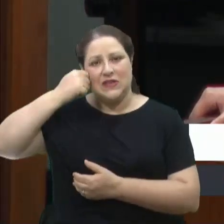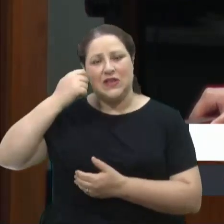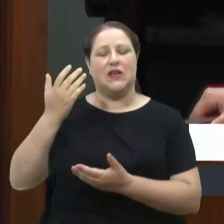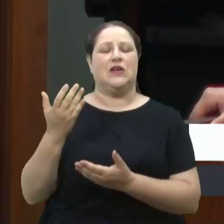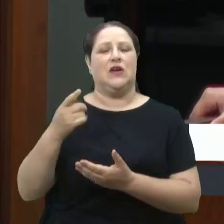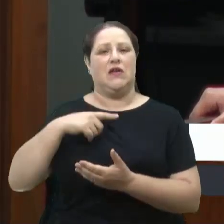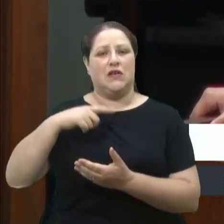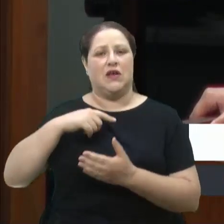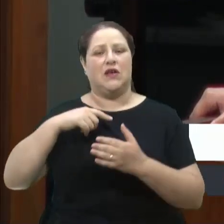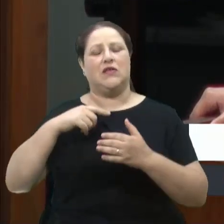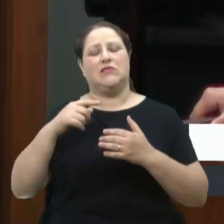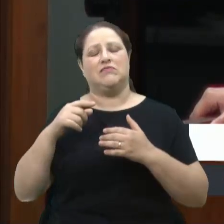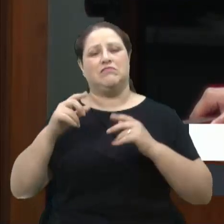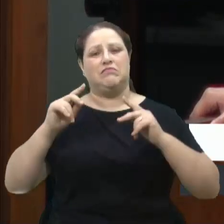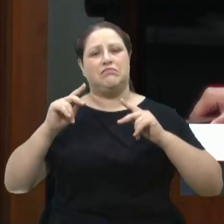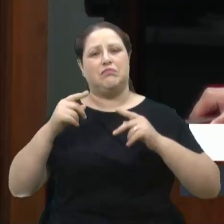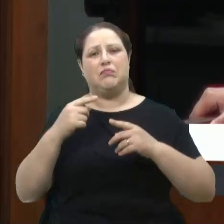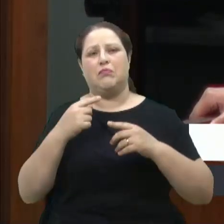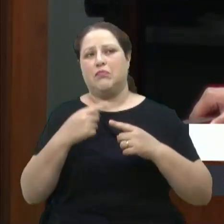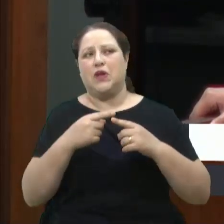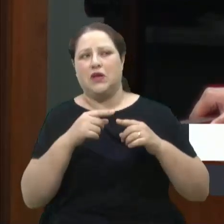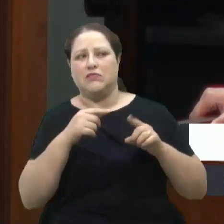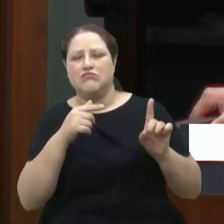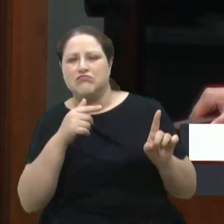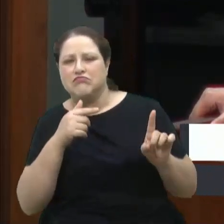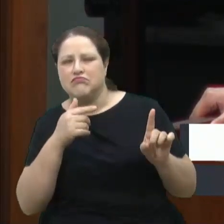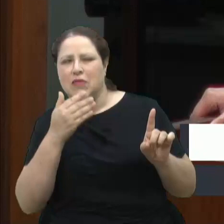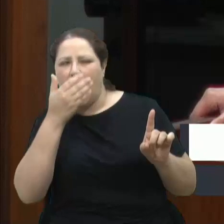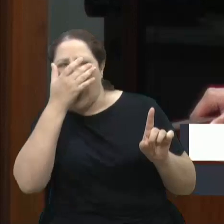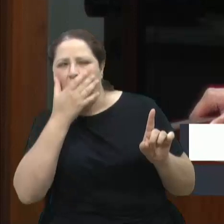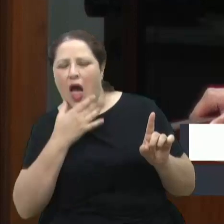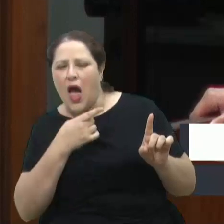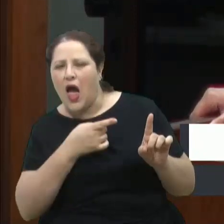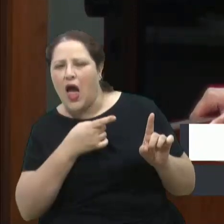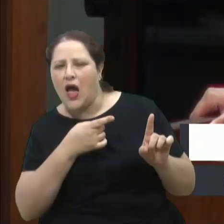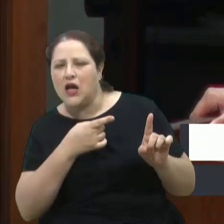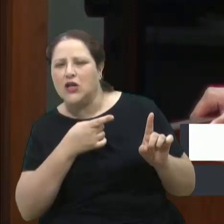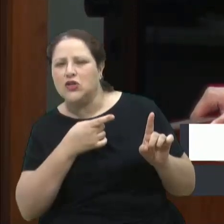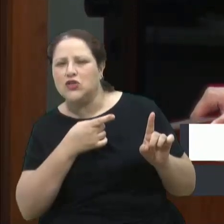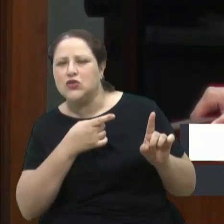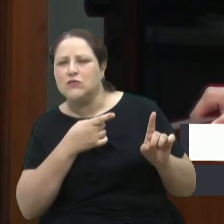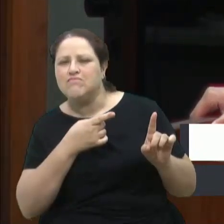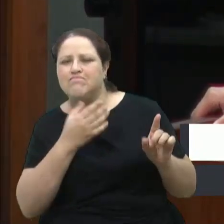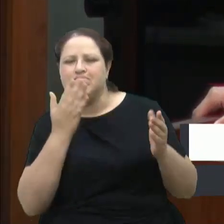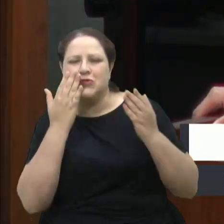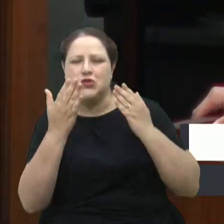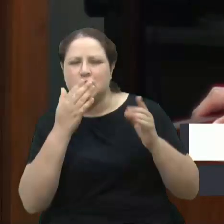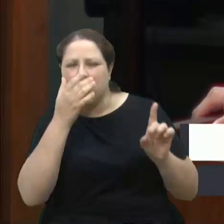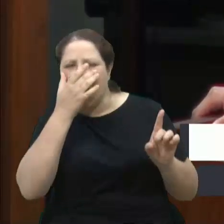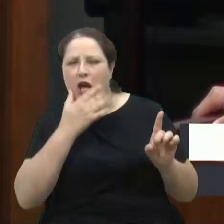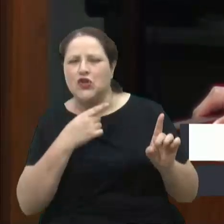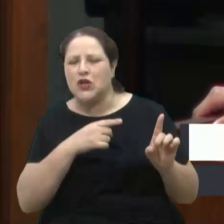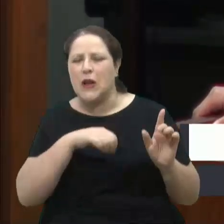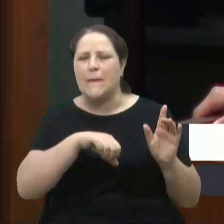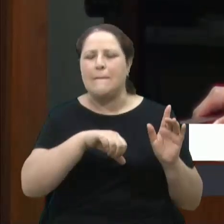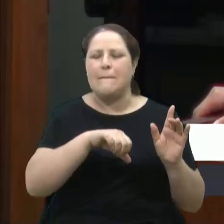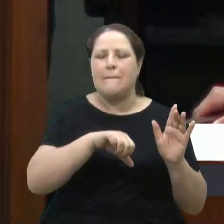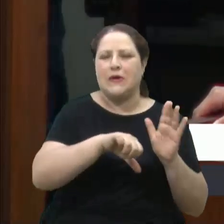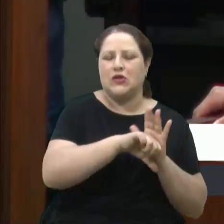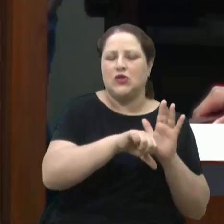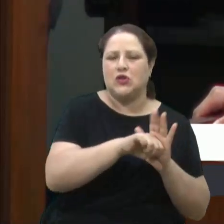que são mortos por terem sido confundidos, não por serem bandidos. Não por não serem